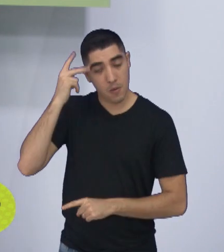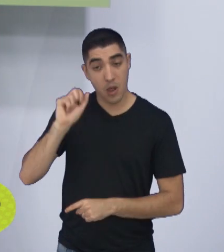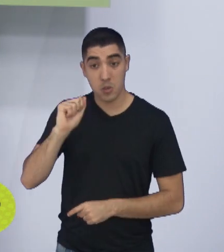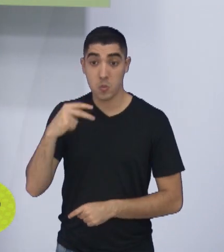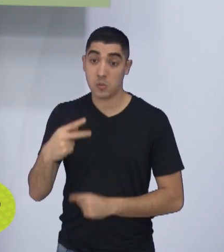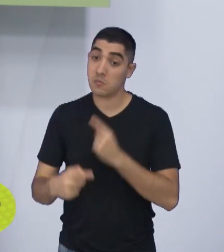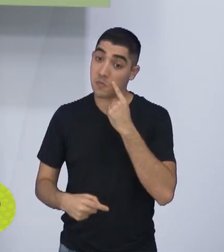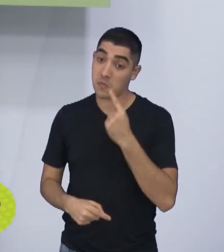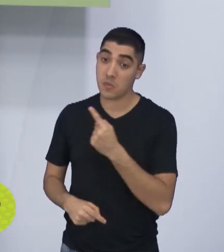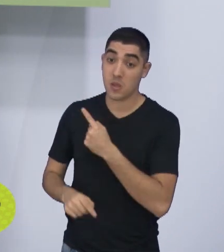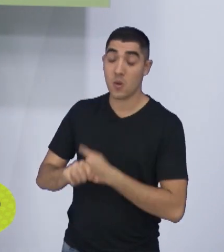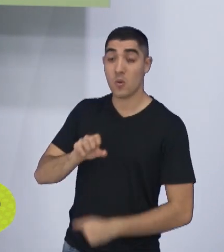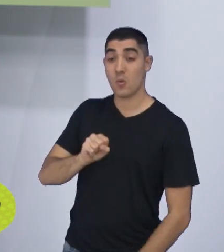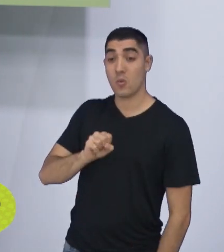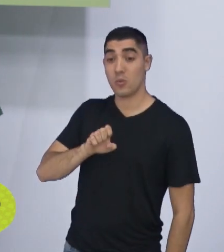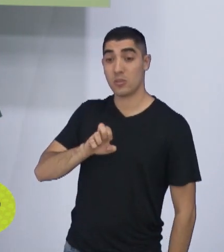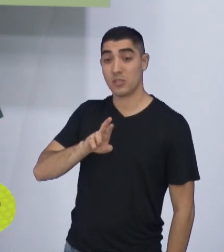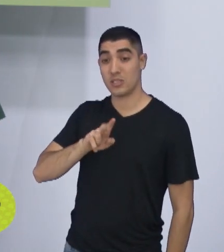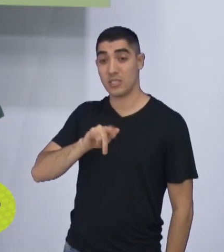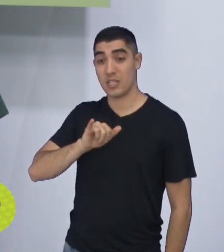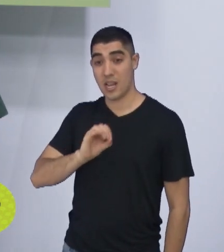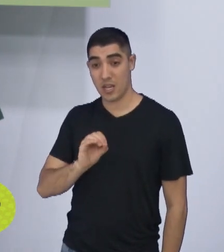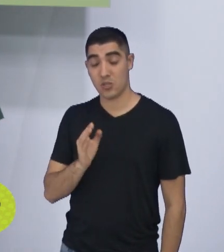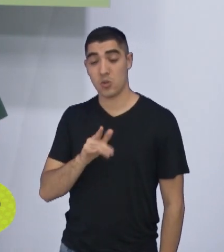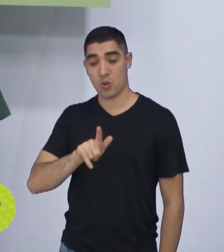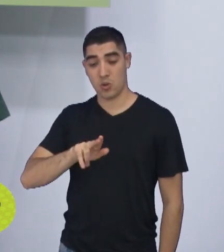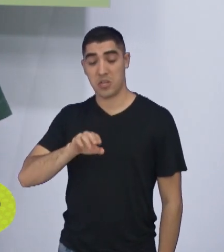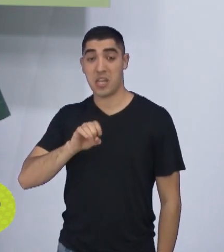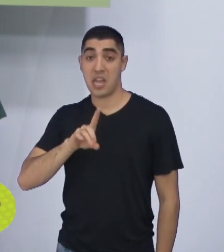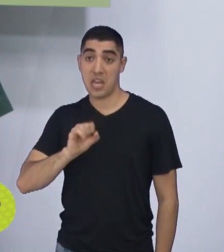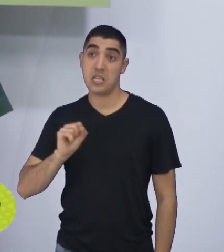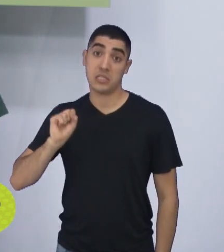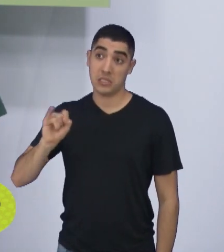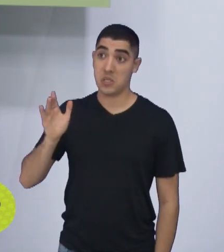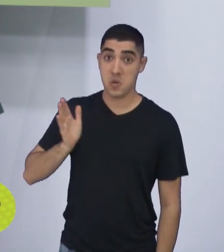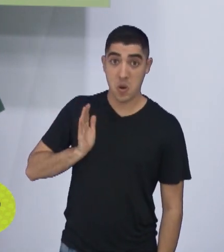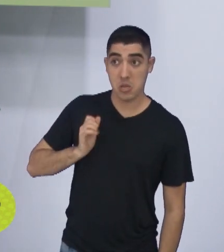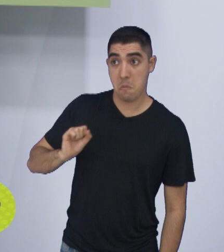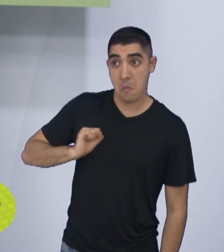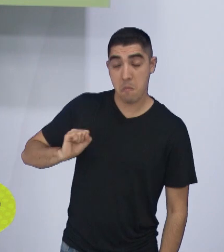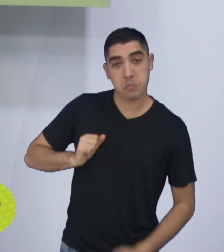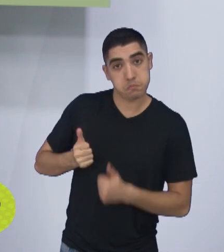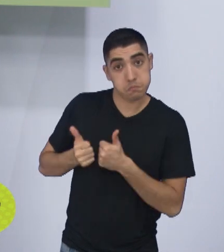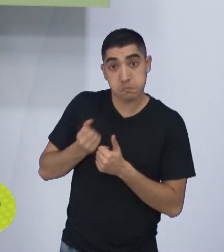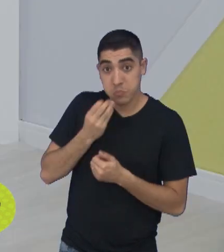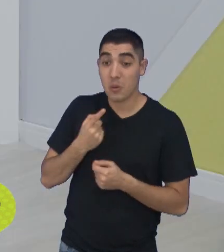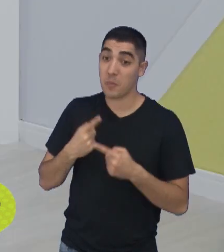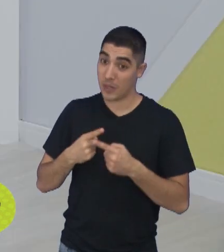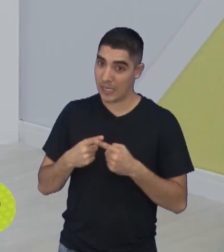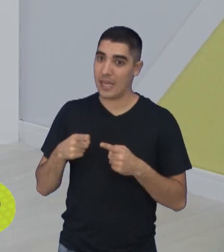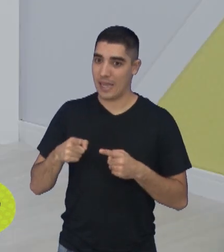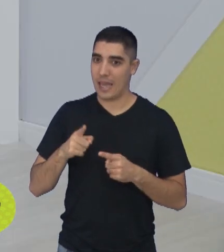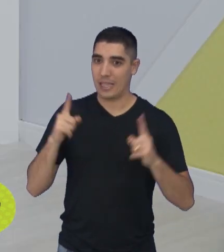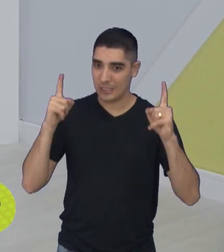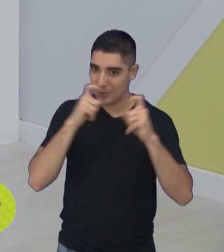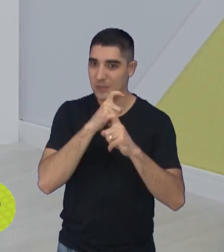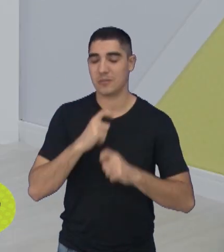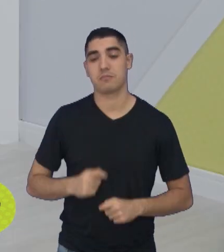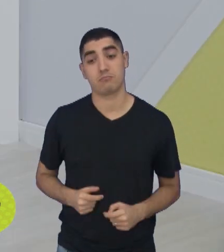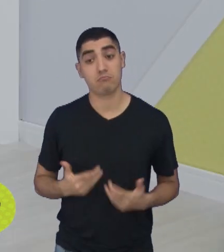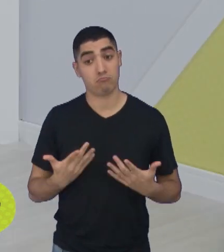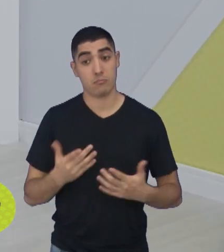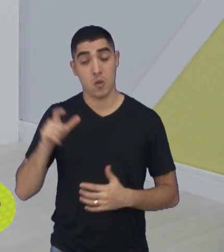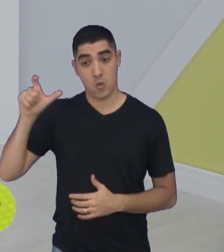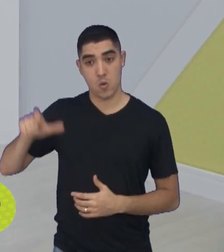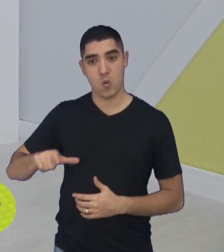Sérgio Guedes, quanto a questão da saúde dele, do coração, se está tudo bem, se está tudo ok, se ele aguenta ainda fortes emoções. O Sérgio Guedes, ele esteve recentemente